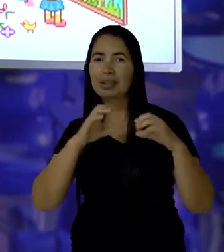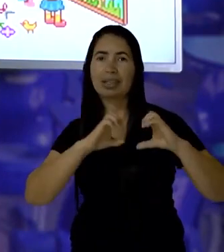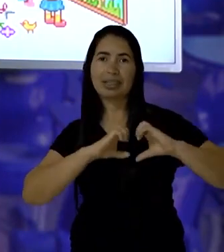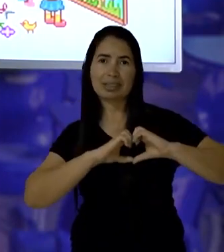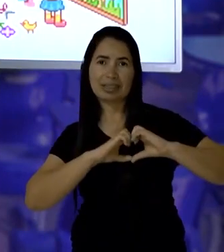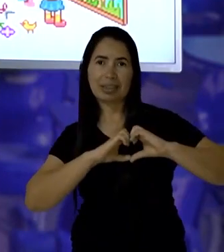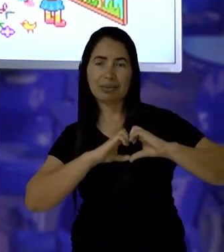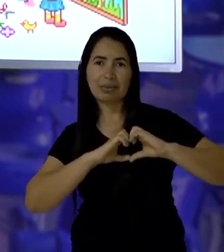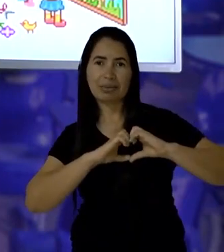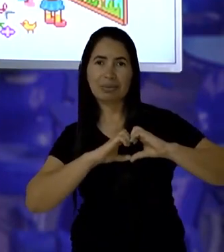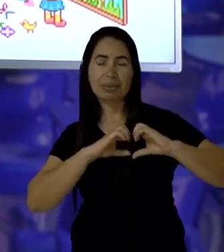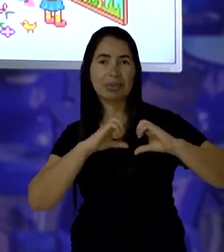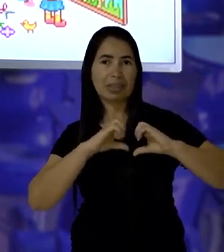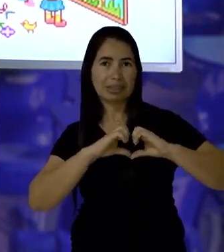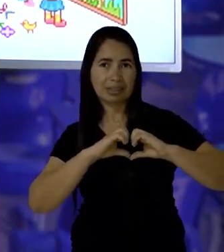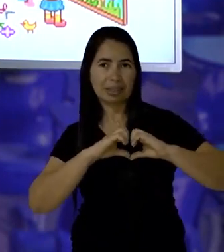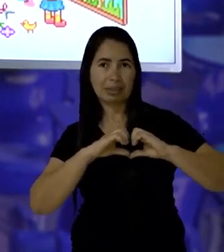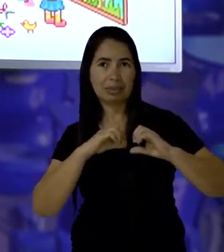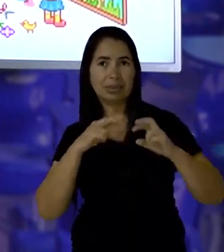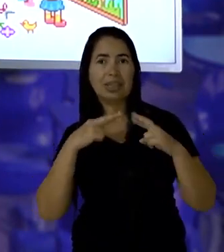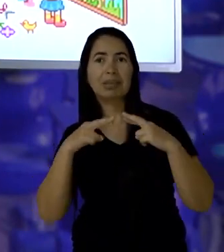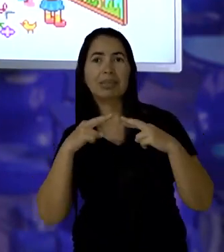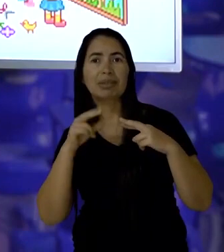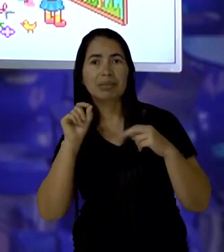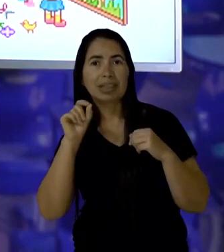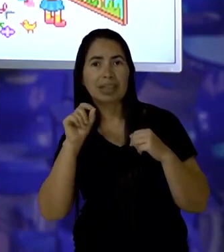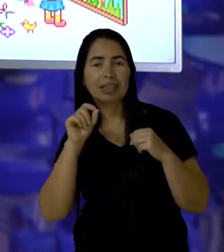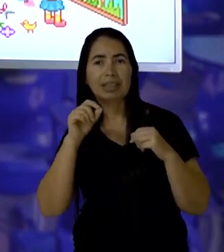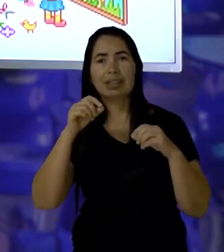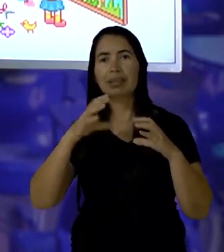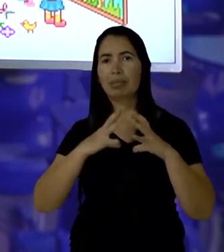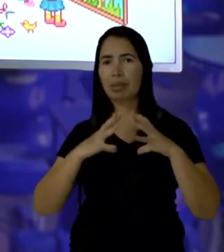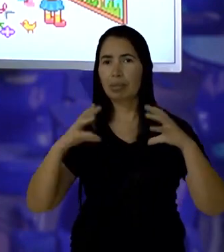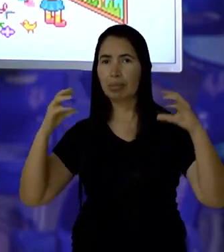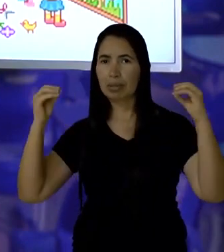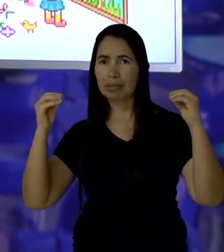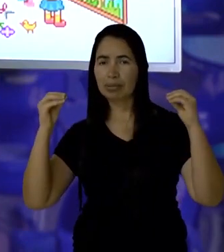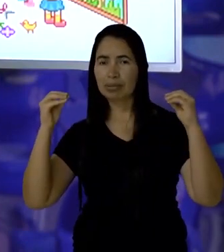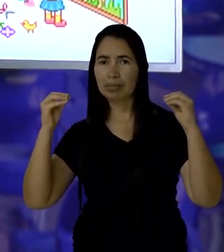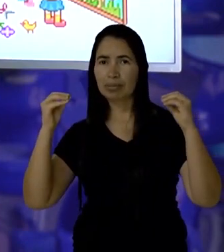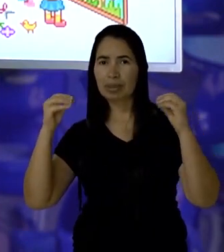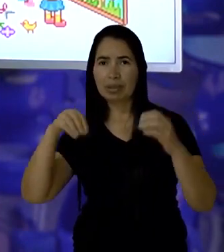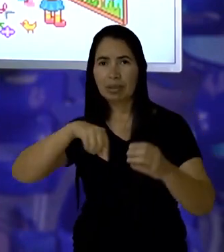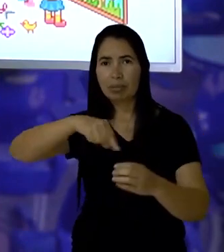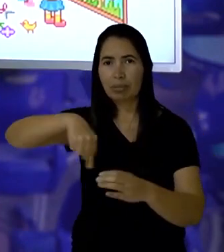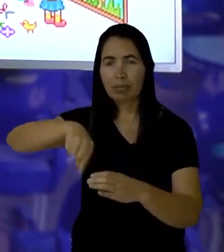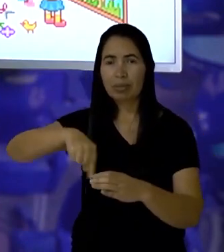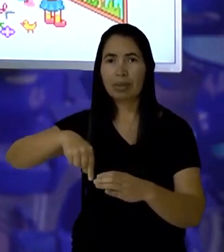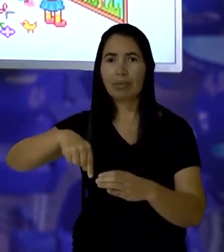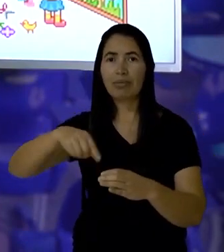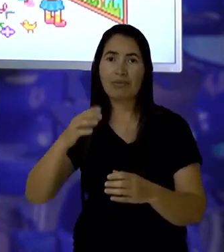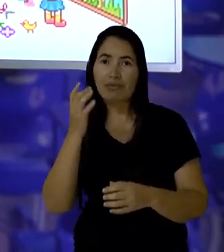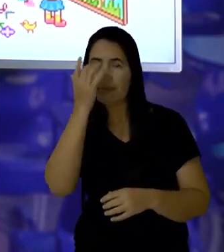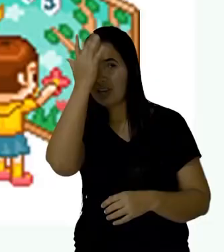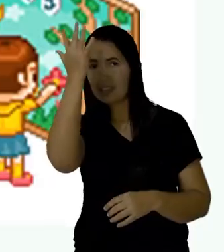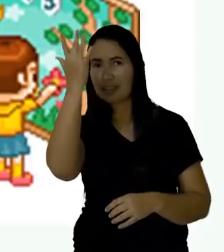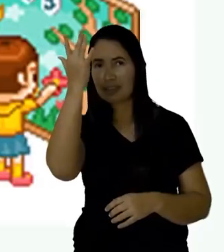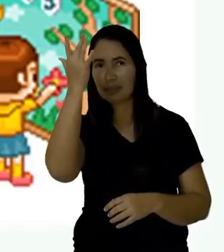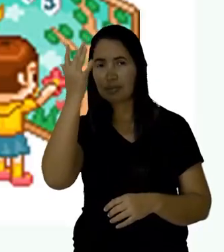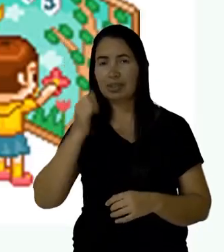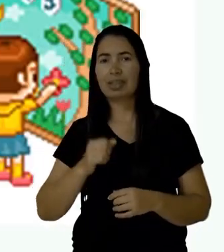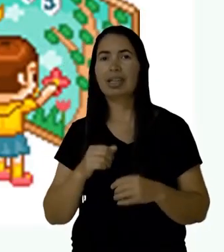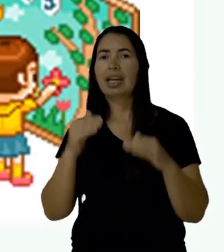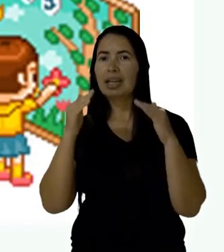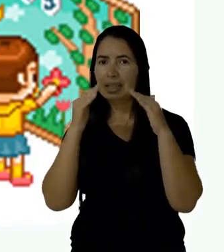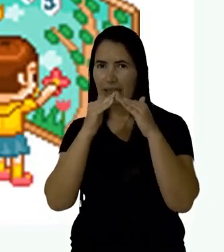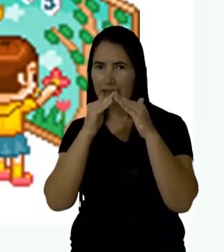Coração. Coração rima com... Mamão, pião. Muito fácil.